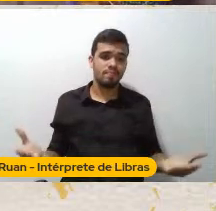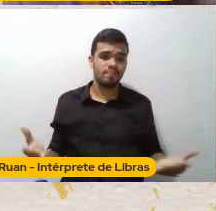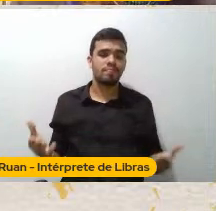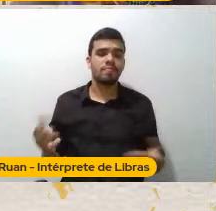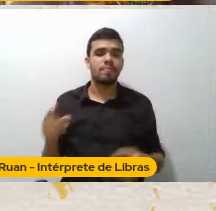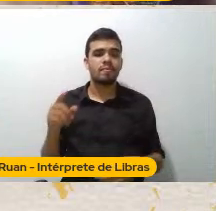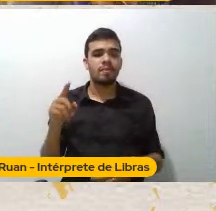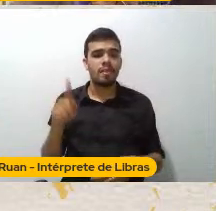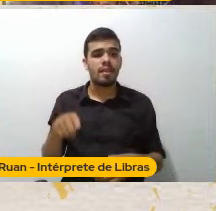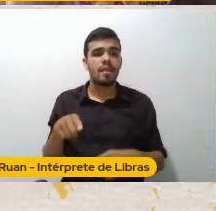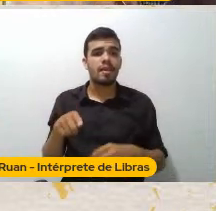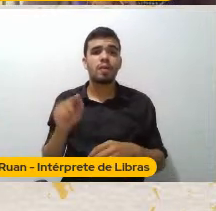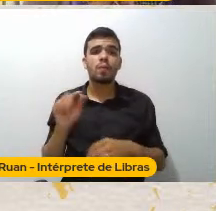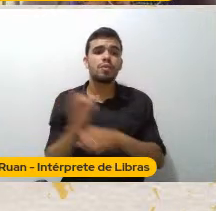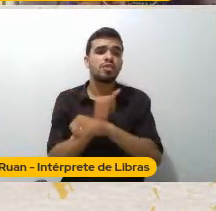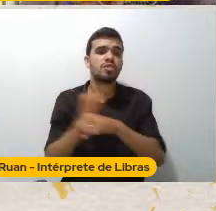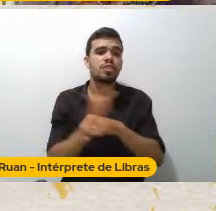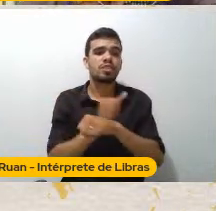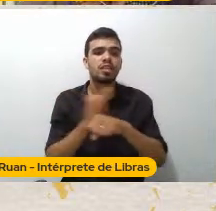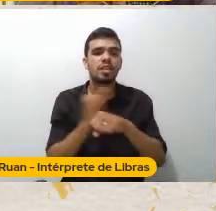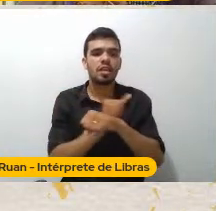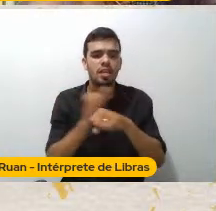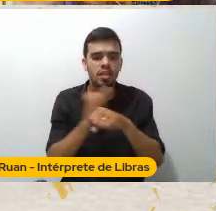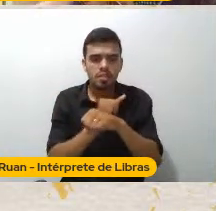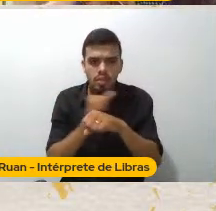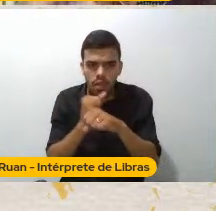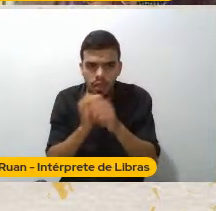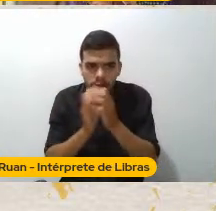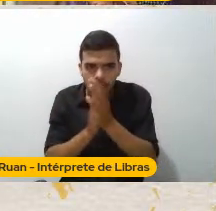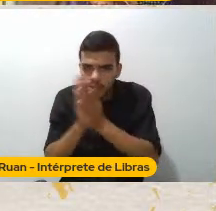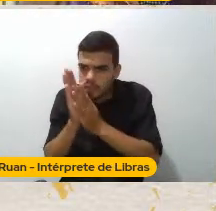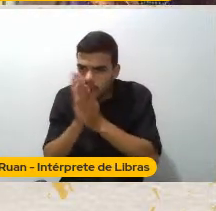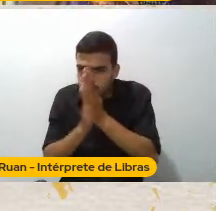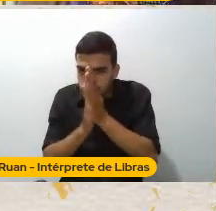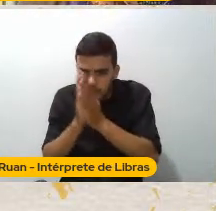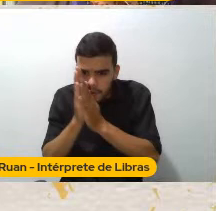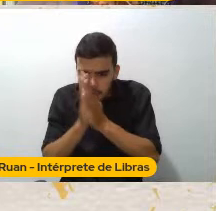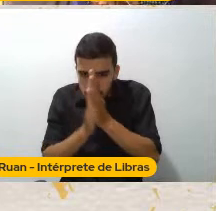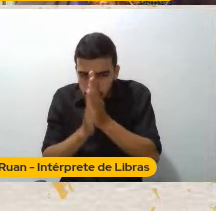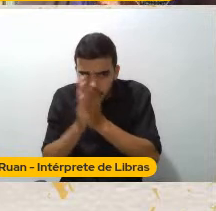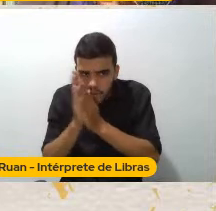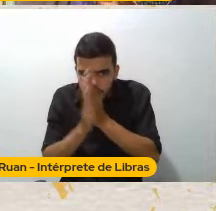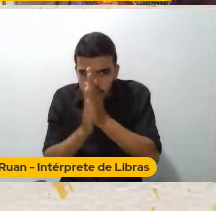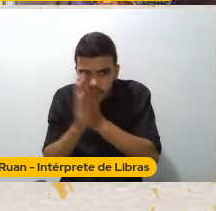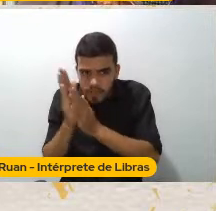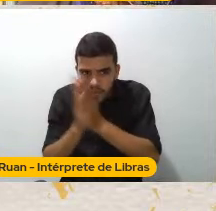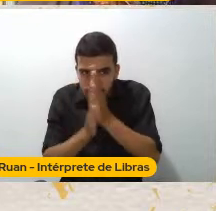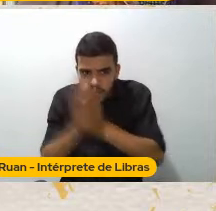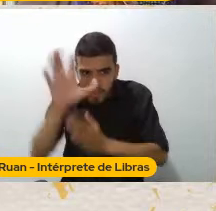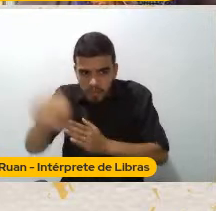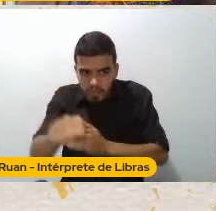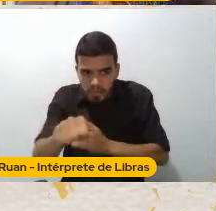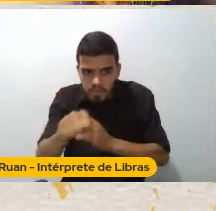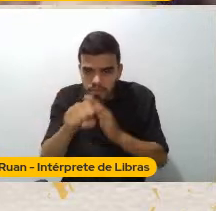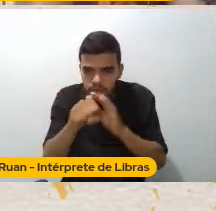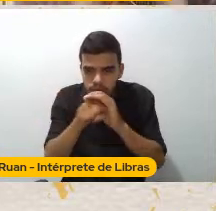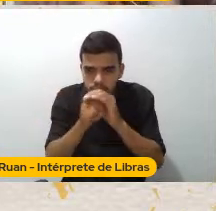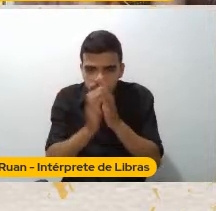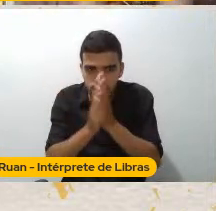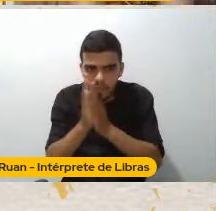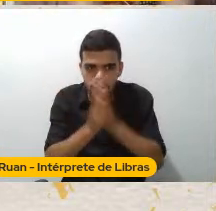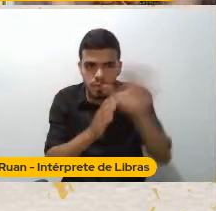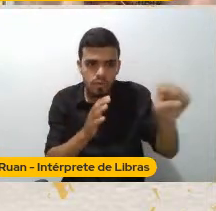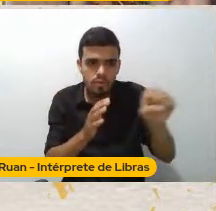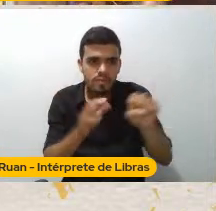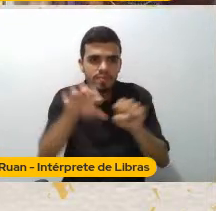impressionantes Que capturam o outro E o segundo polo É a vulgarização Do corpo feminino Gente,